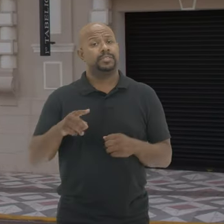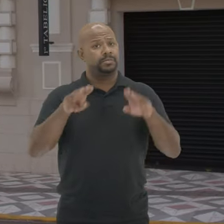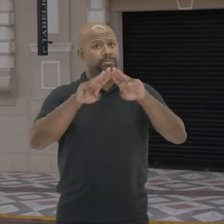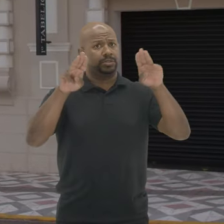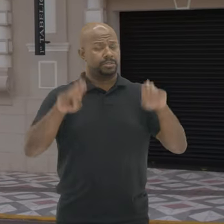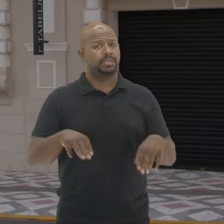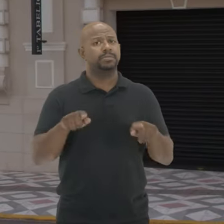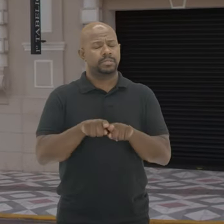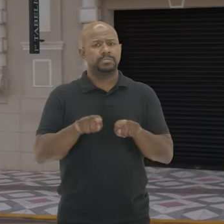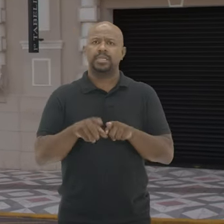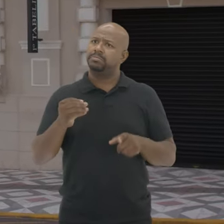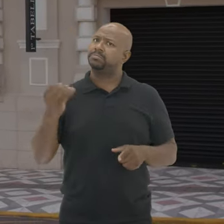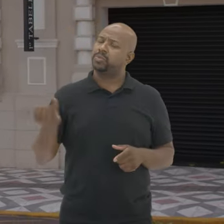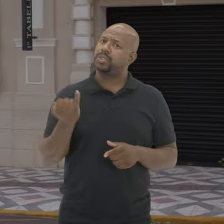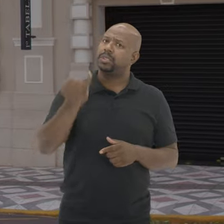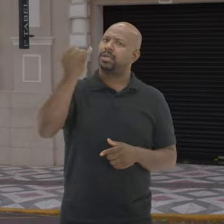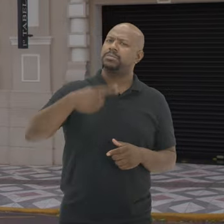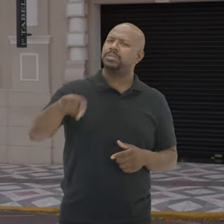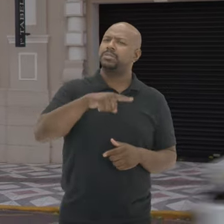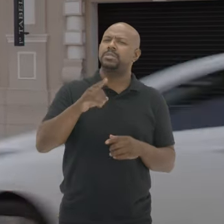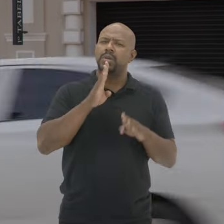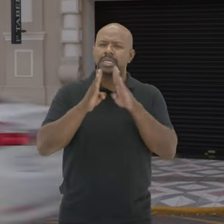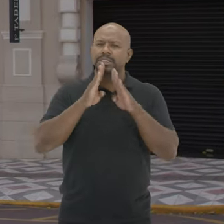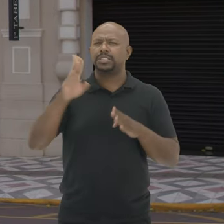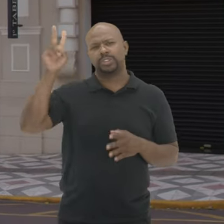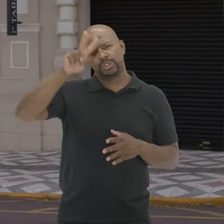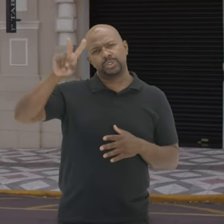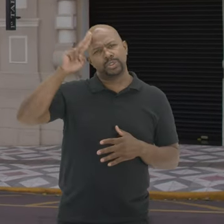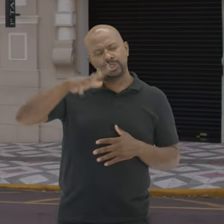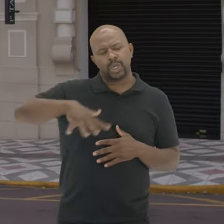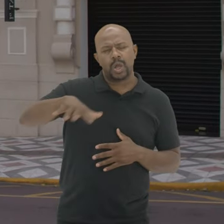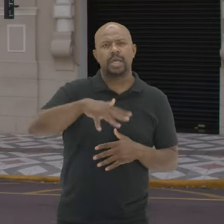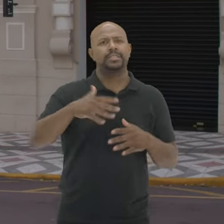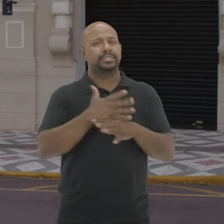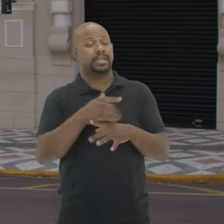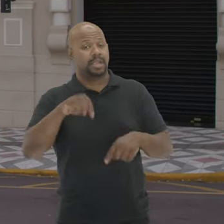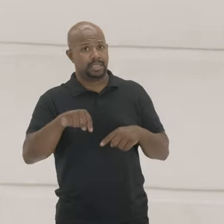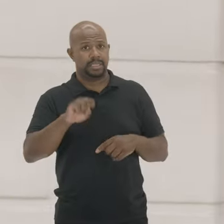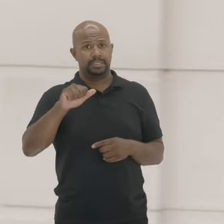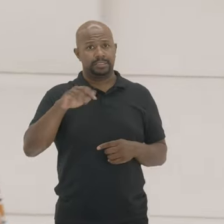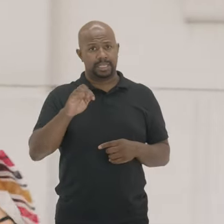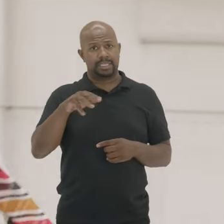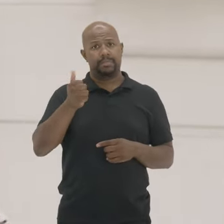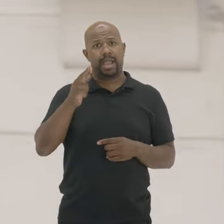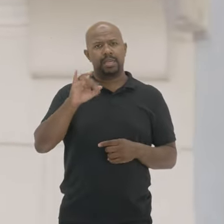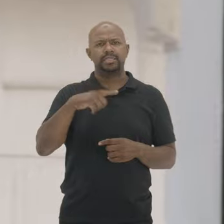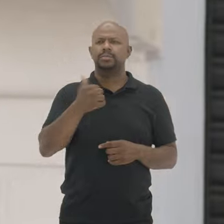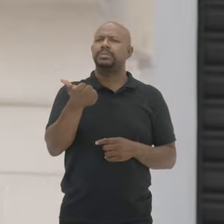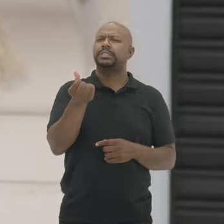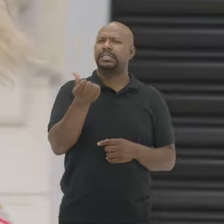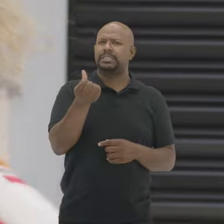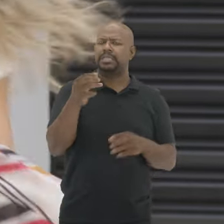E os museus Também são bem importantes Para a gente conhecer As histórias Das cidades Aqui em Santa Maria São